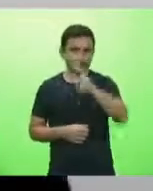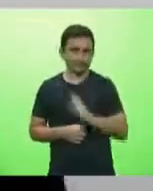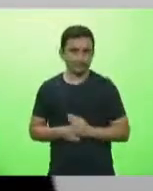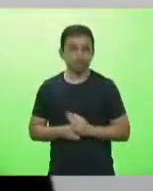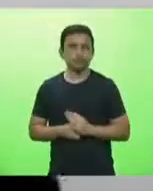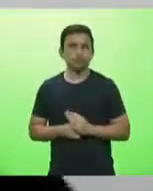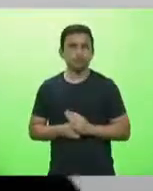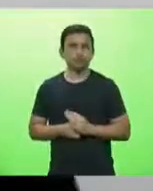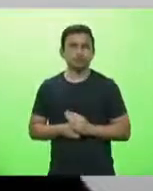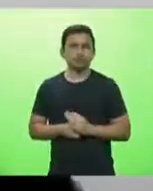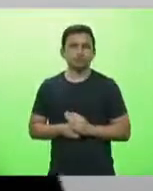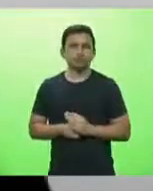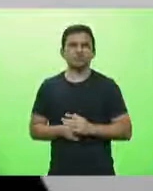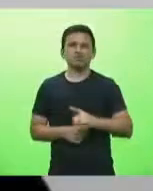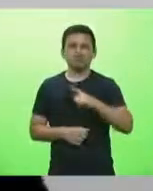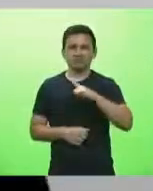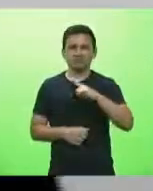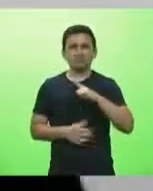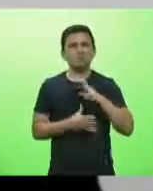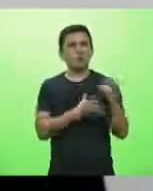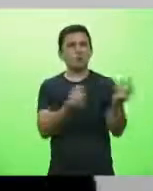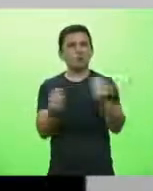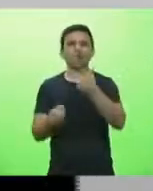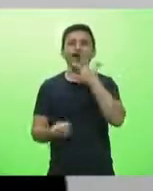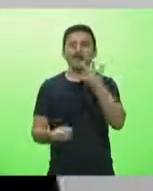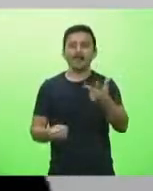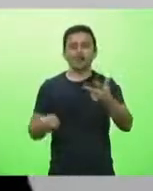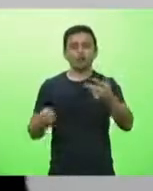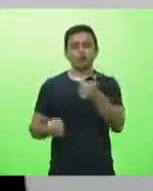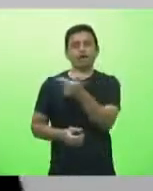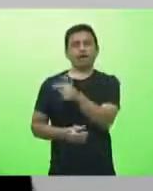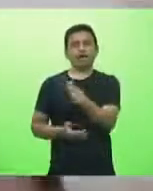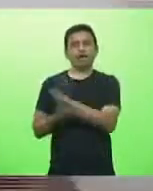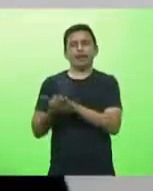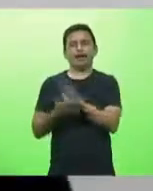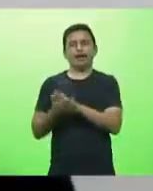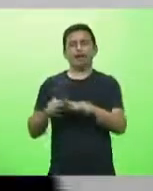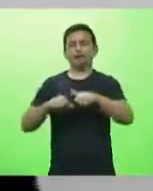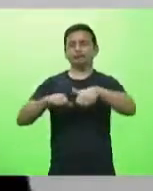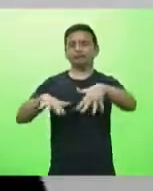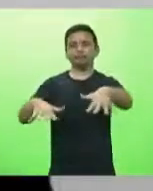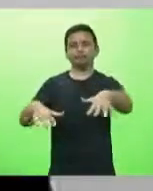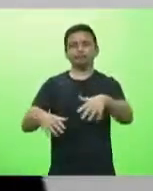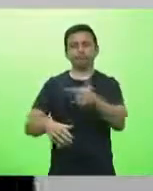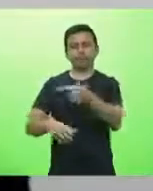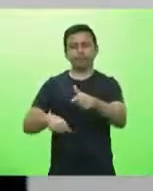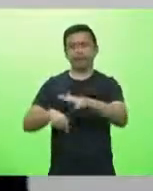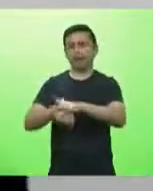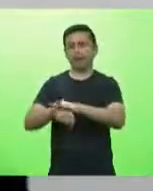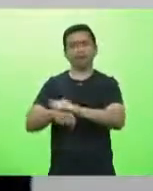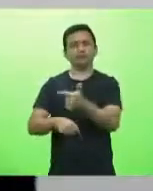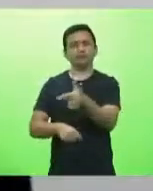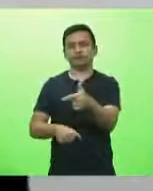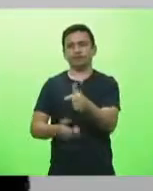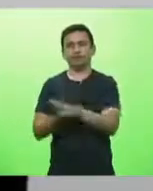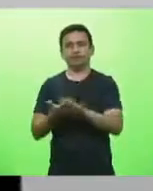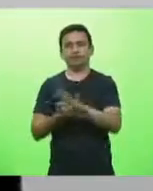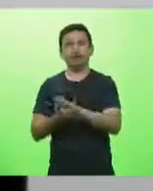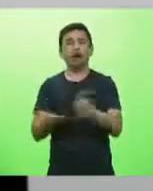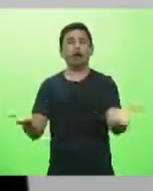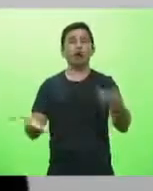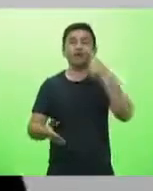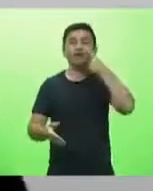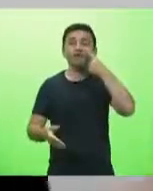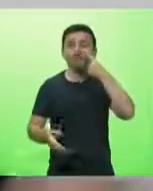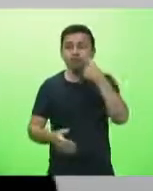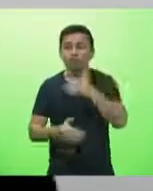está aí aqueles que tanto negavam a pandemia negavam a pandemia negavam a doença agora estamos vendo as pessoas